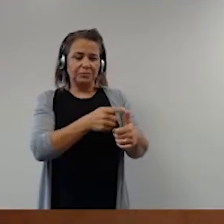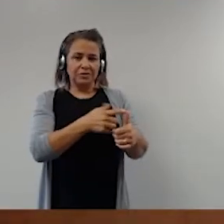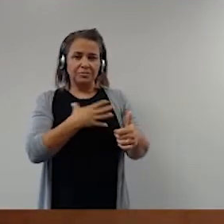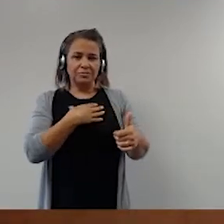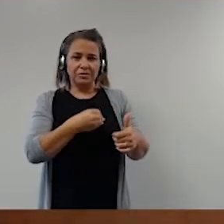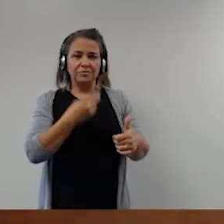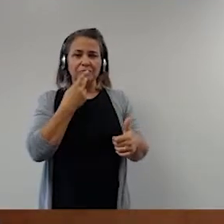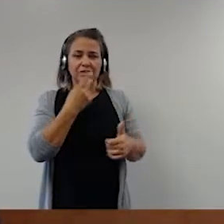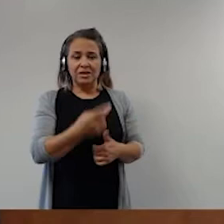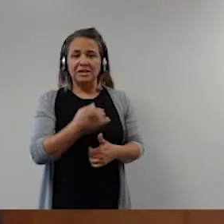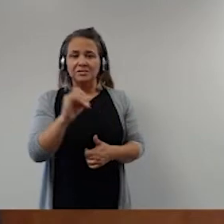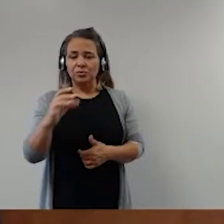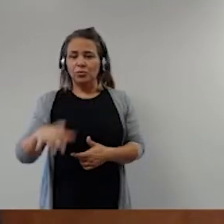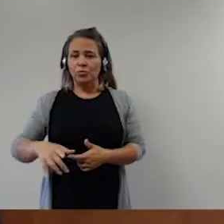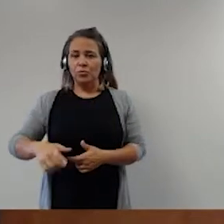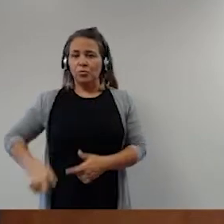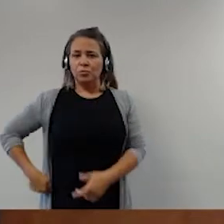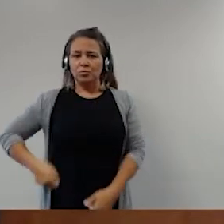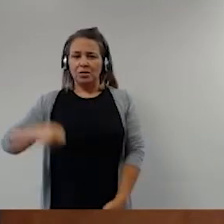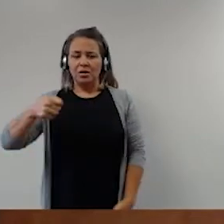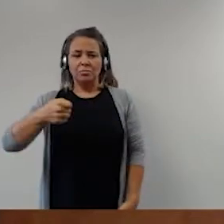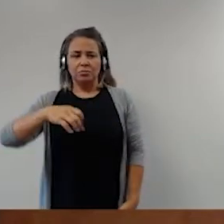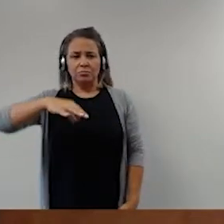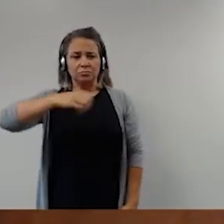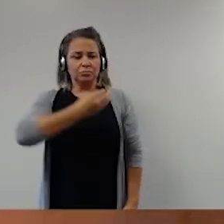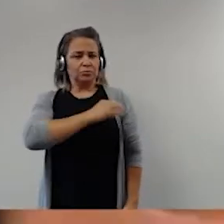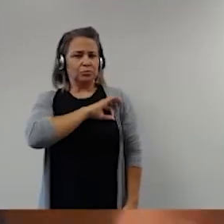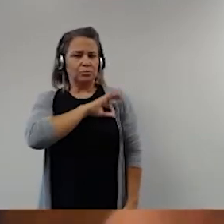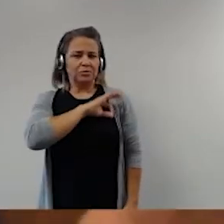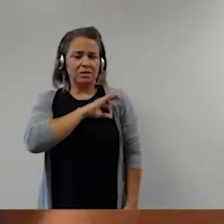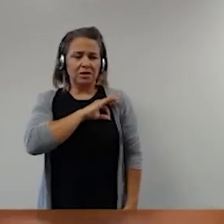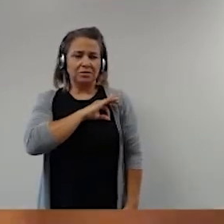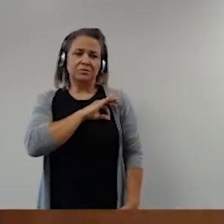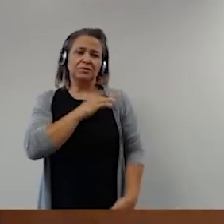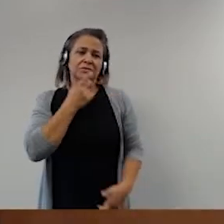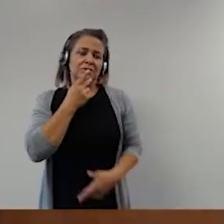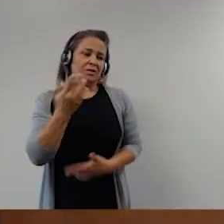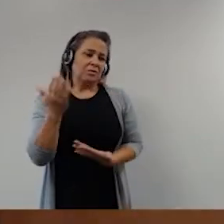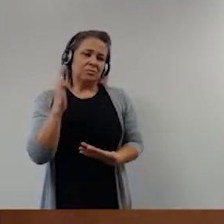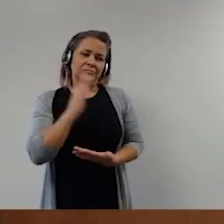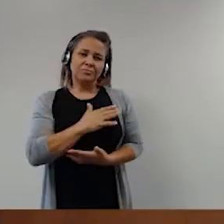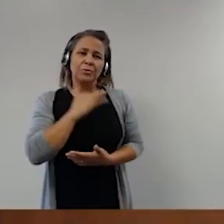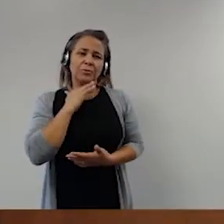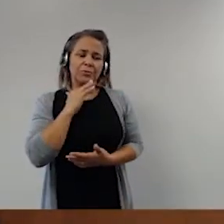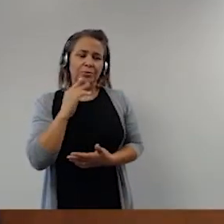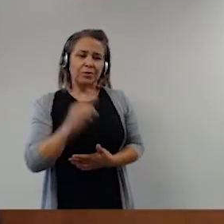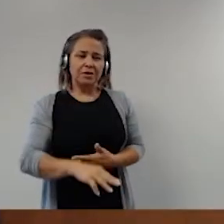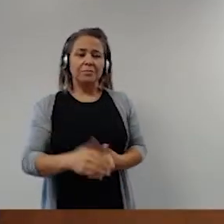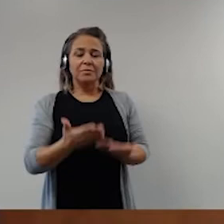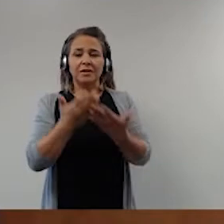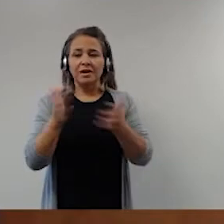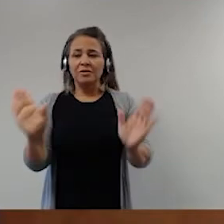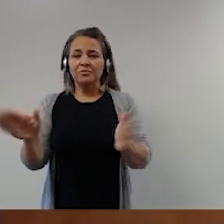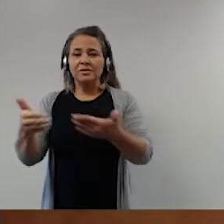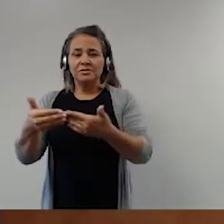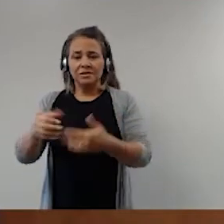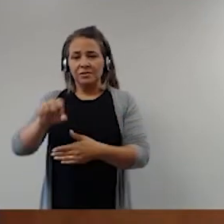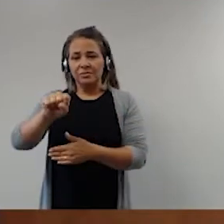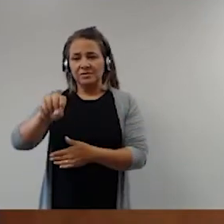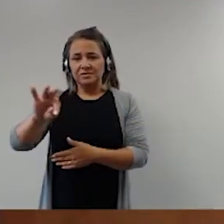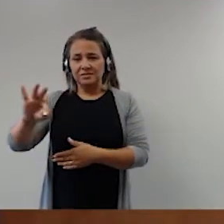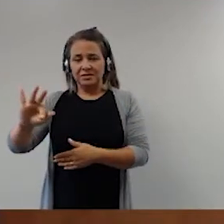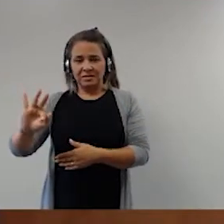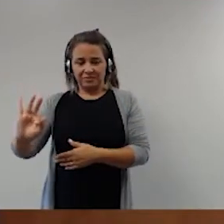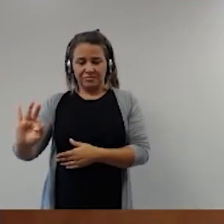campanha dizendo que bastaria um cabo e um soldado, uma declaração absolutamente infeliz para fechar o Supremo Tribunal Federal, é